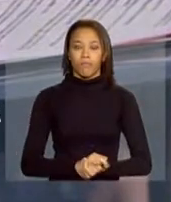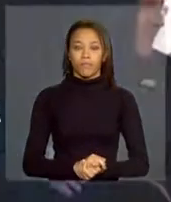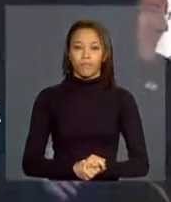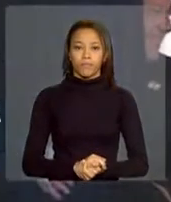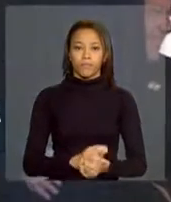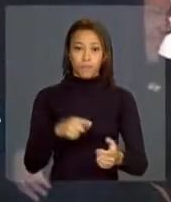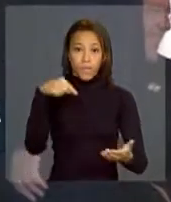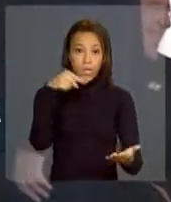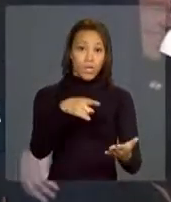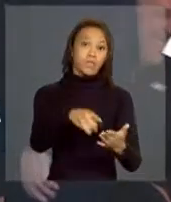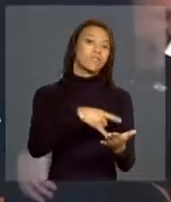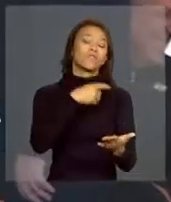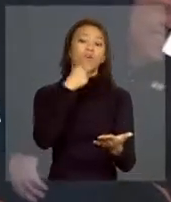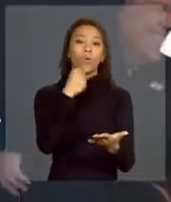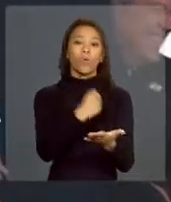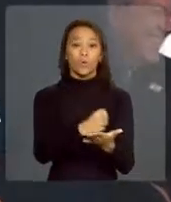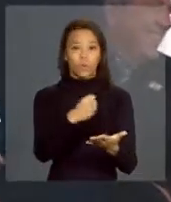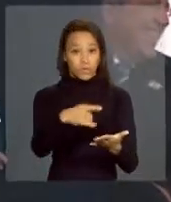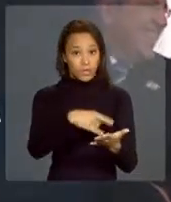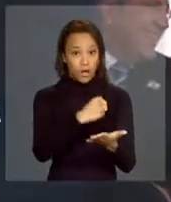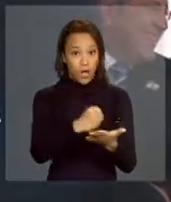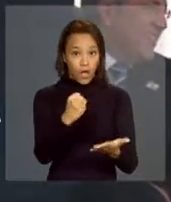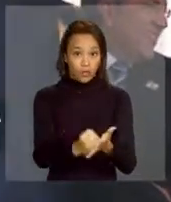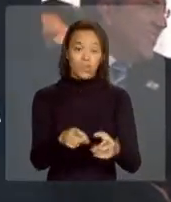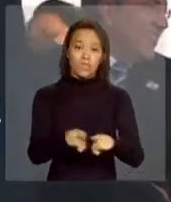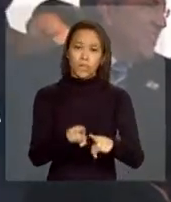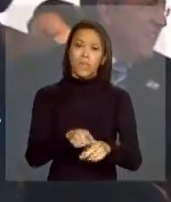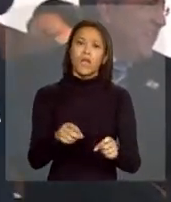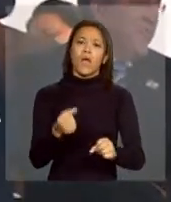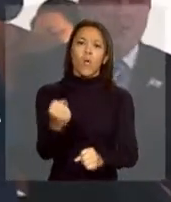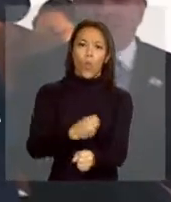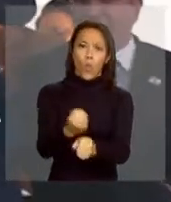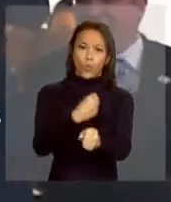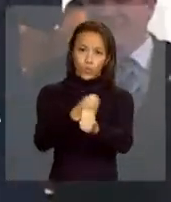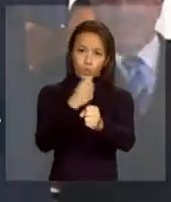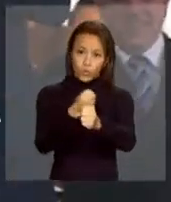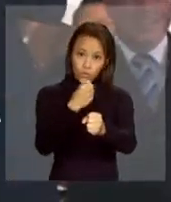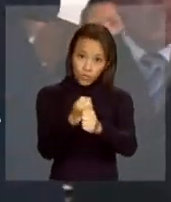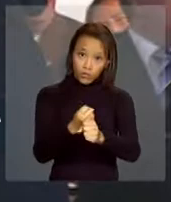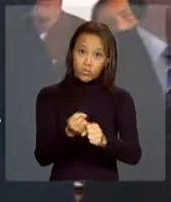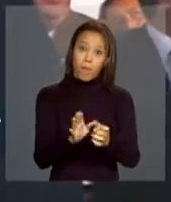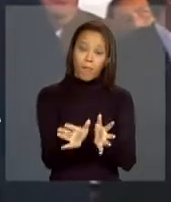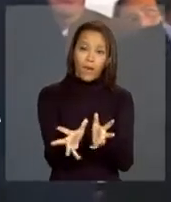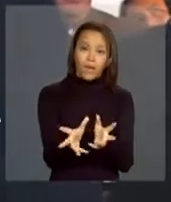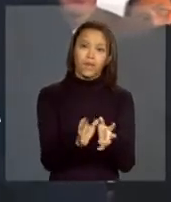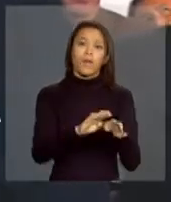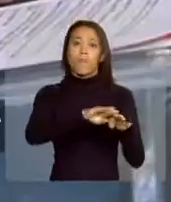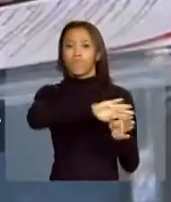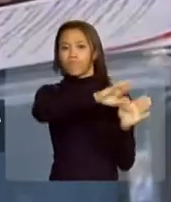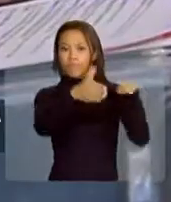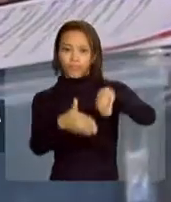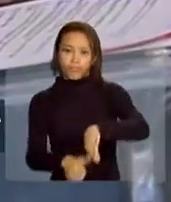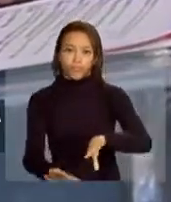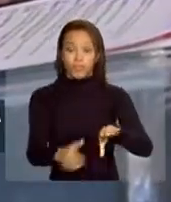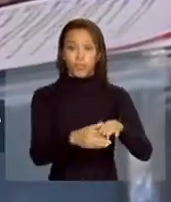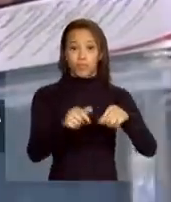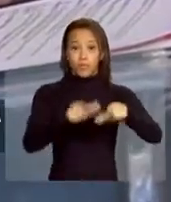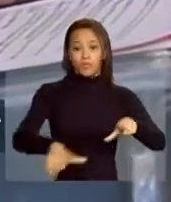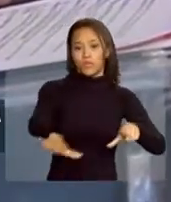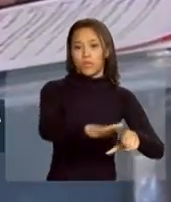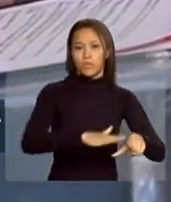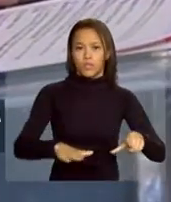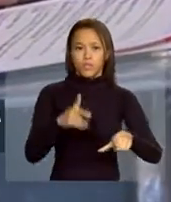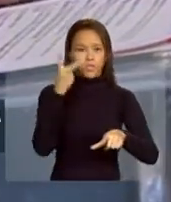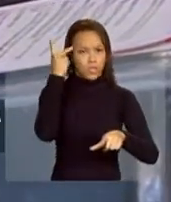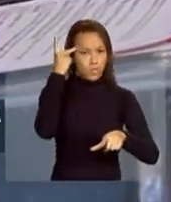Contrato que visa a execução de obras de contenção de encostas do município de São Paulo